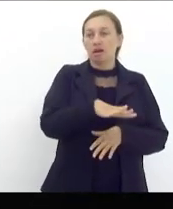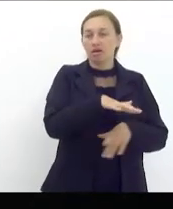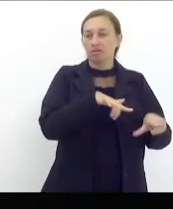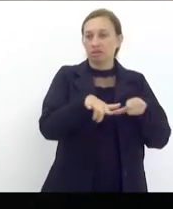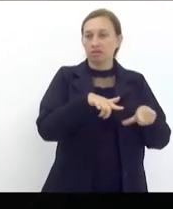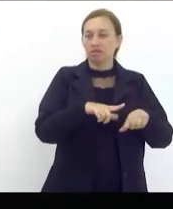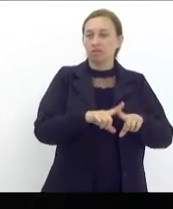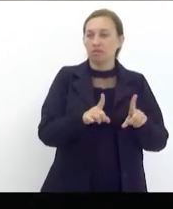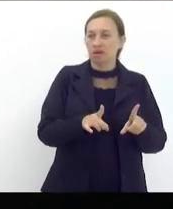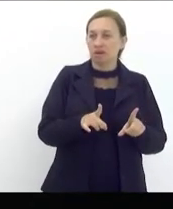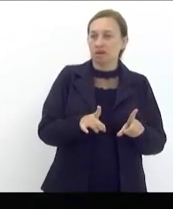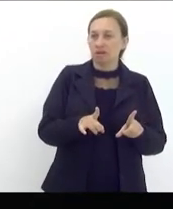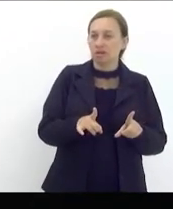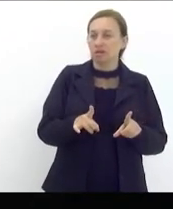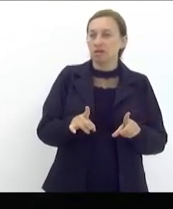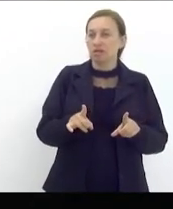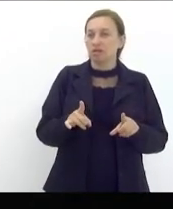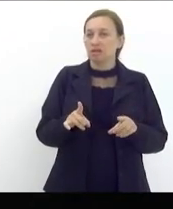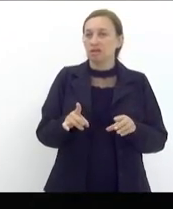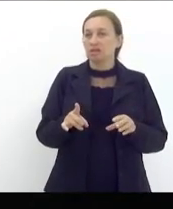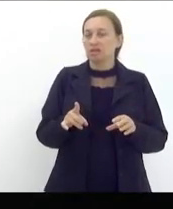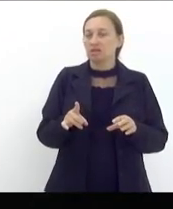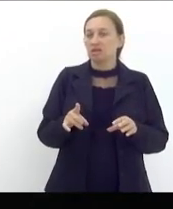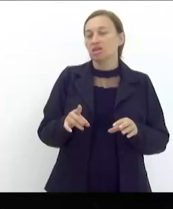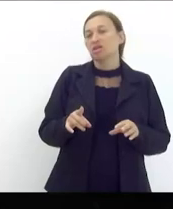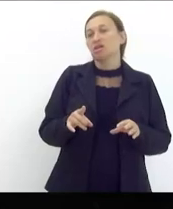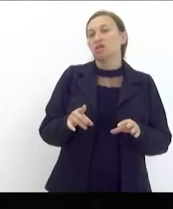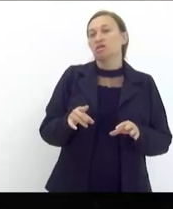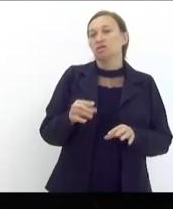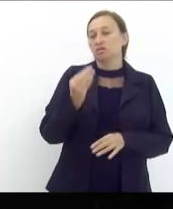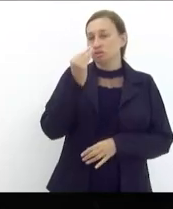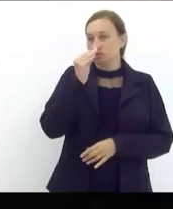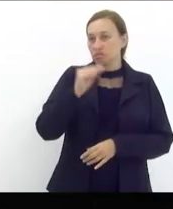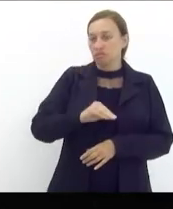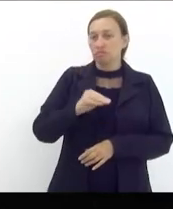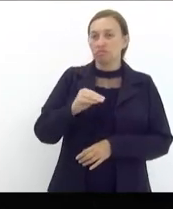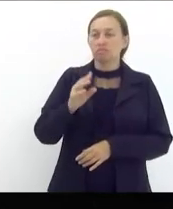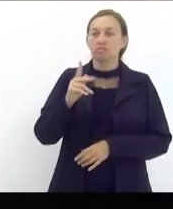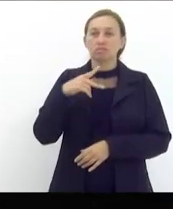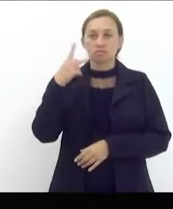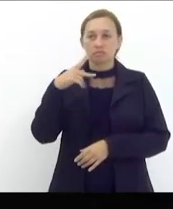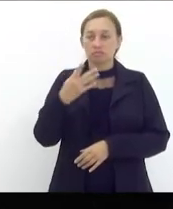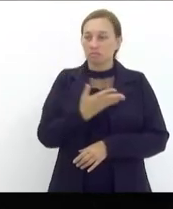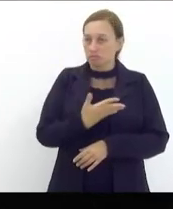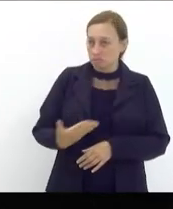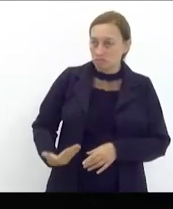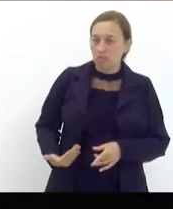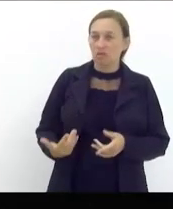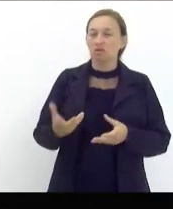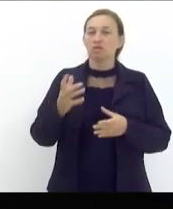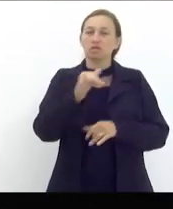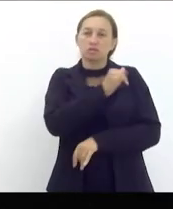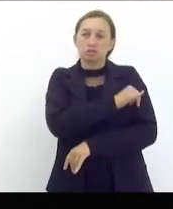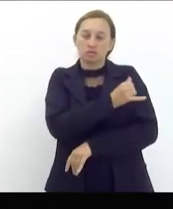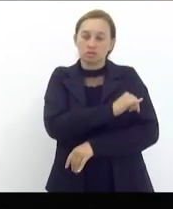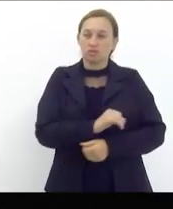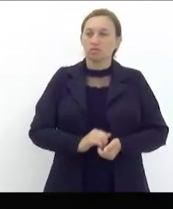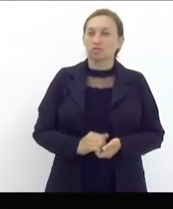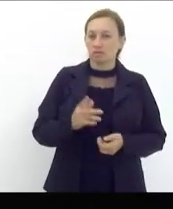ineficácia das políticas hoje colocadas no estado do Rio de Janeiro quando a gente fala sobre